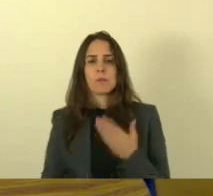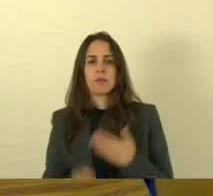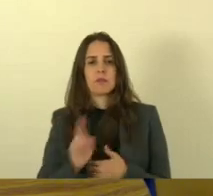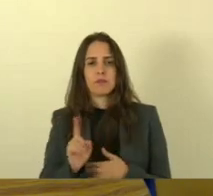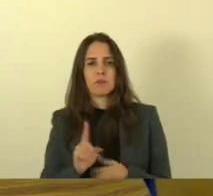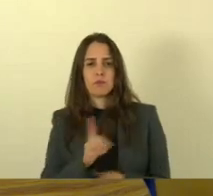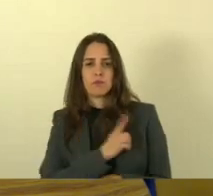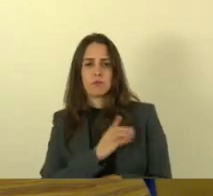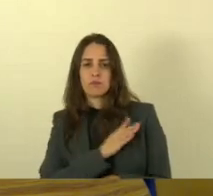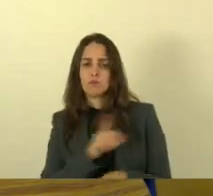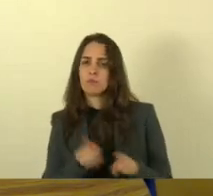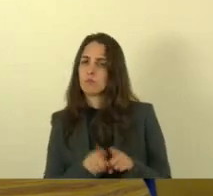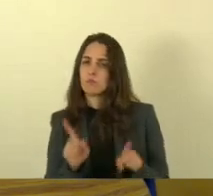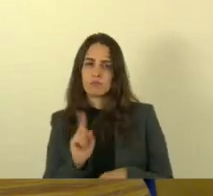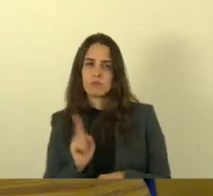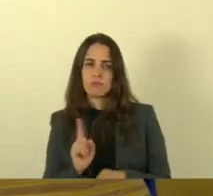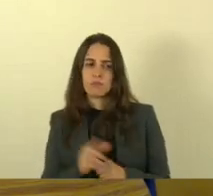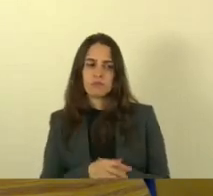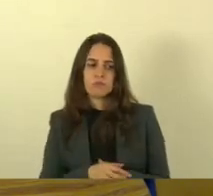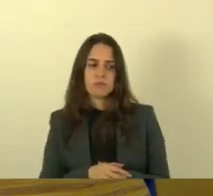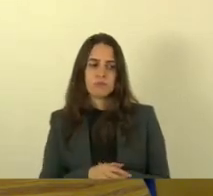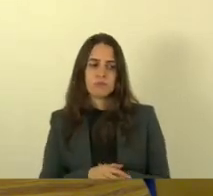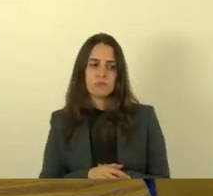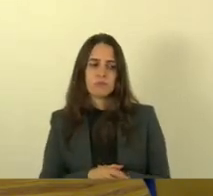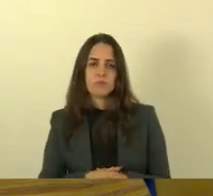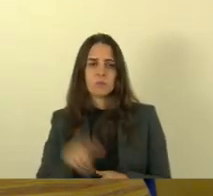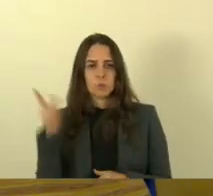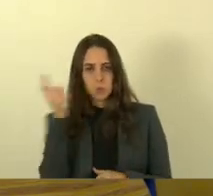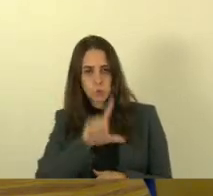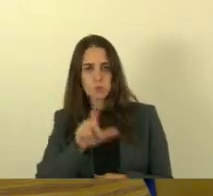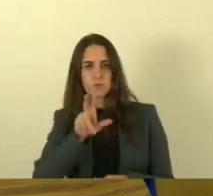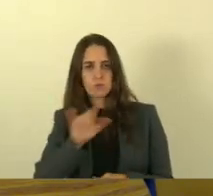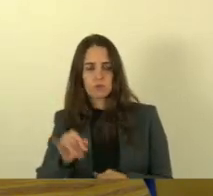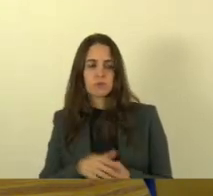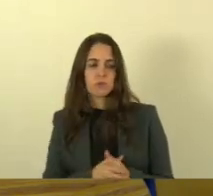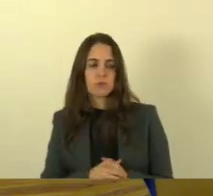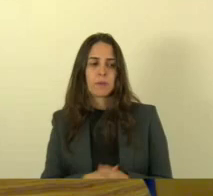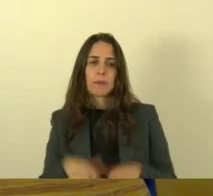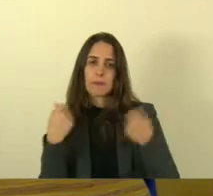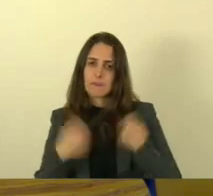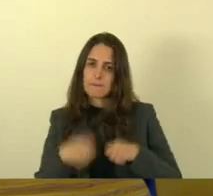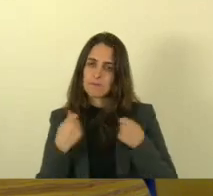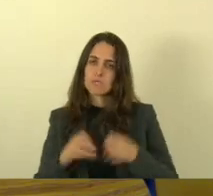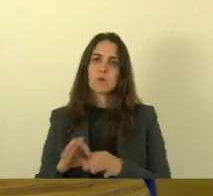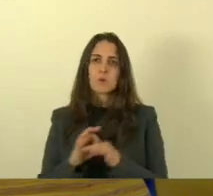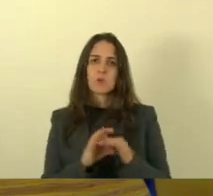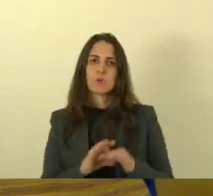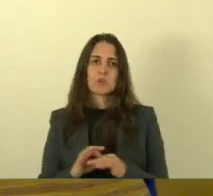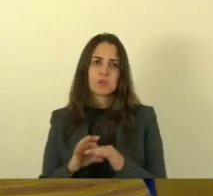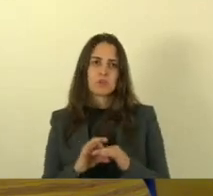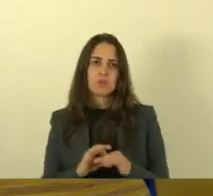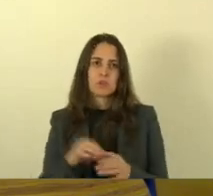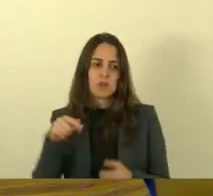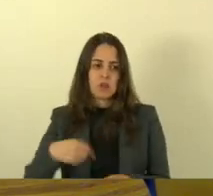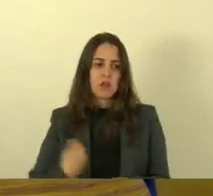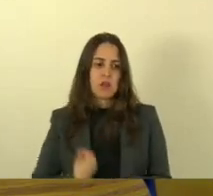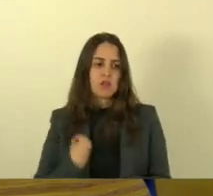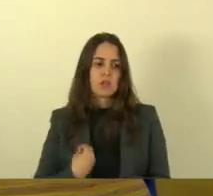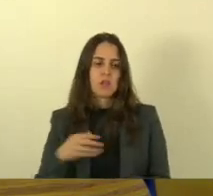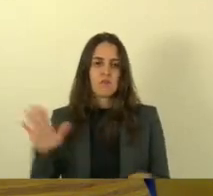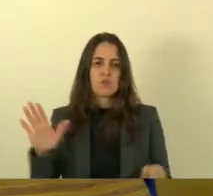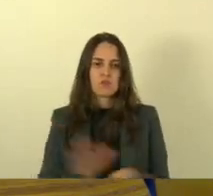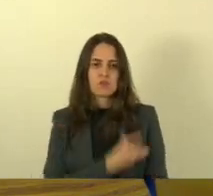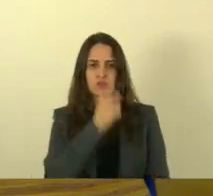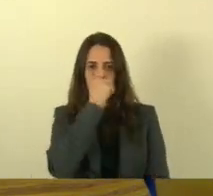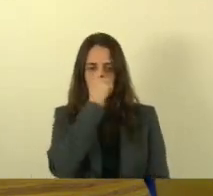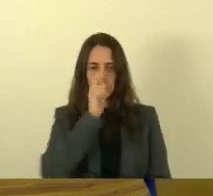que o Danilo também não nós vamos entrar para ganhar mas a união faz a força isso aqui estava cheio de gente grande